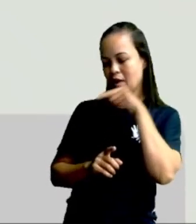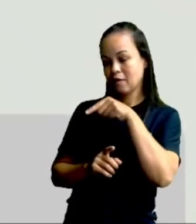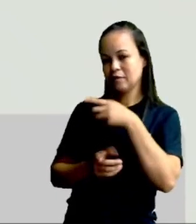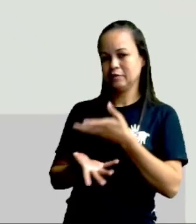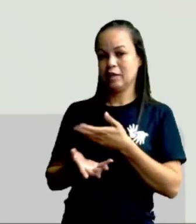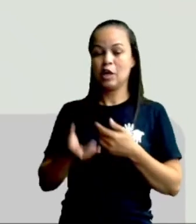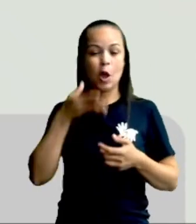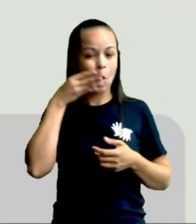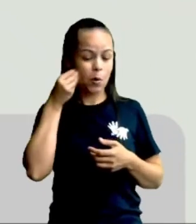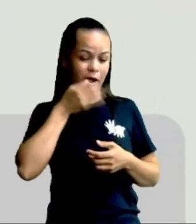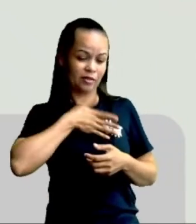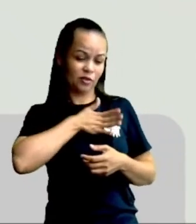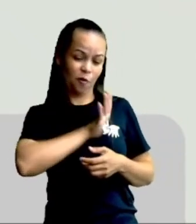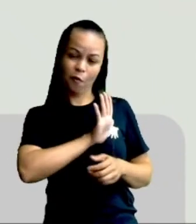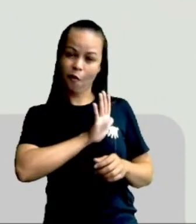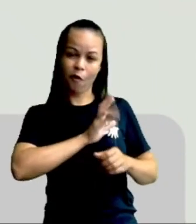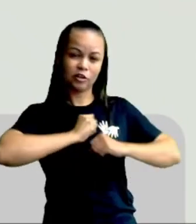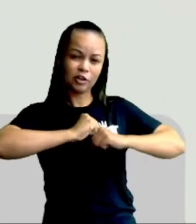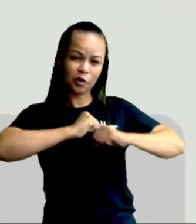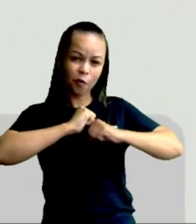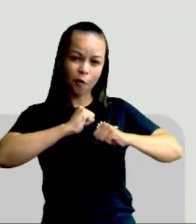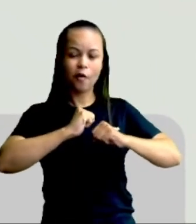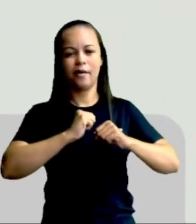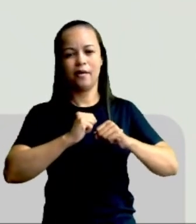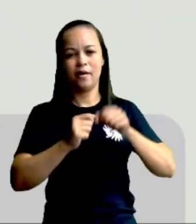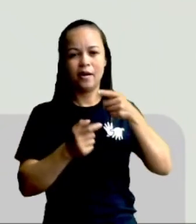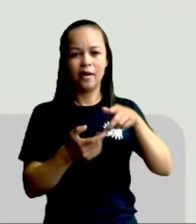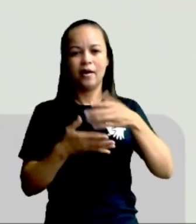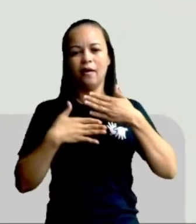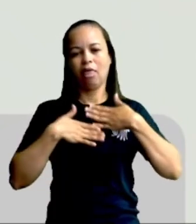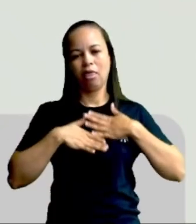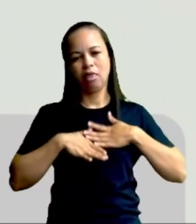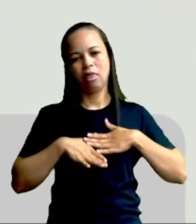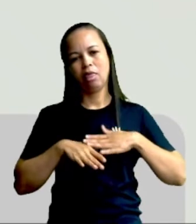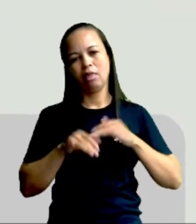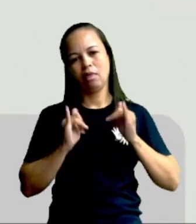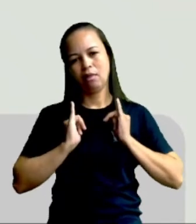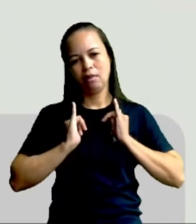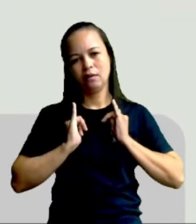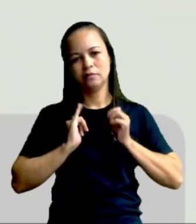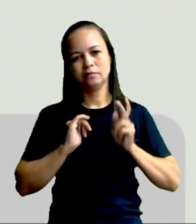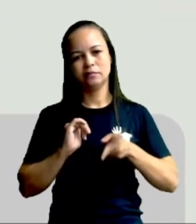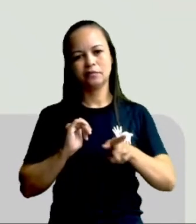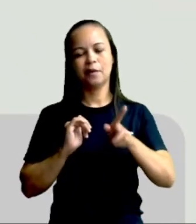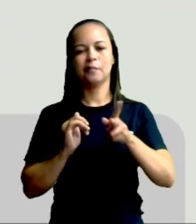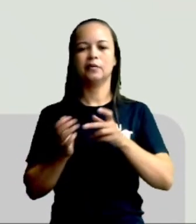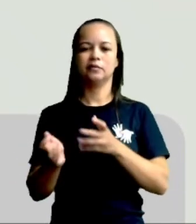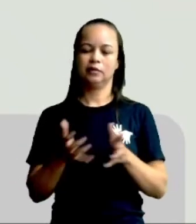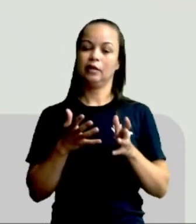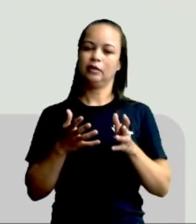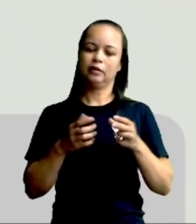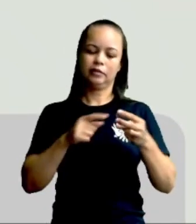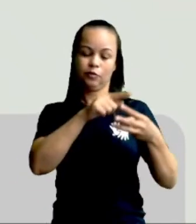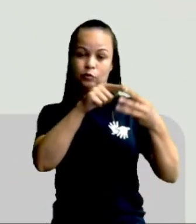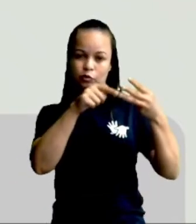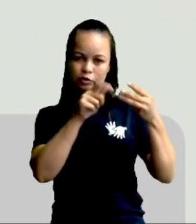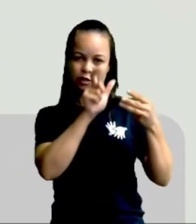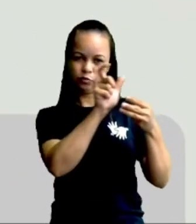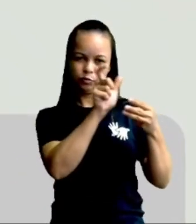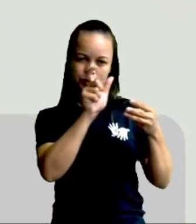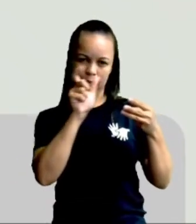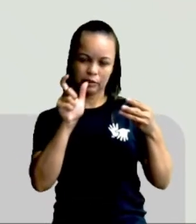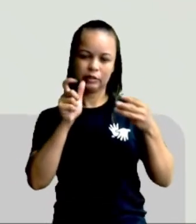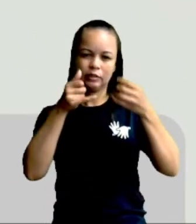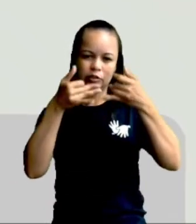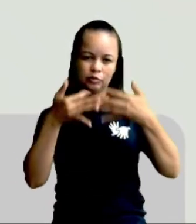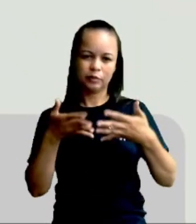disso, ele não gosta de correr, ele é seditário, certo? Então, essa a ideia aí que está mostrando os três quadrinhos, a